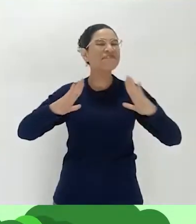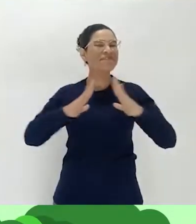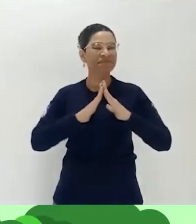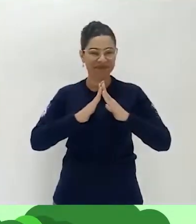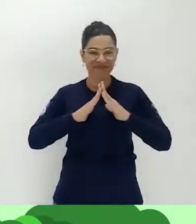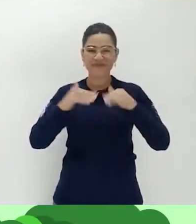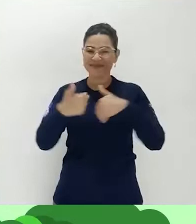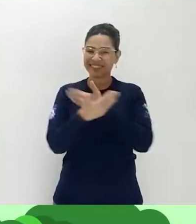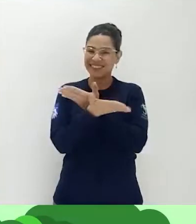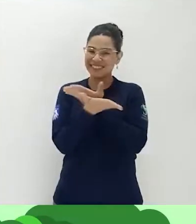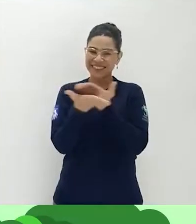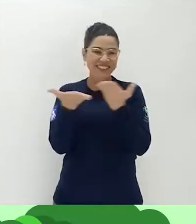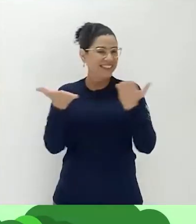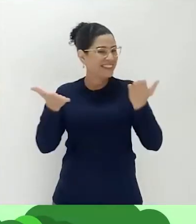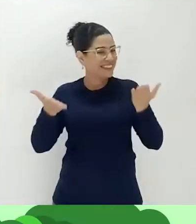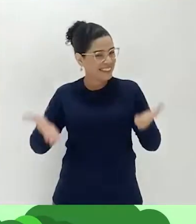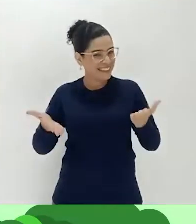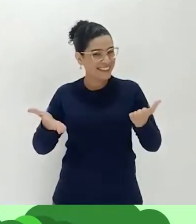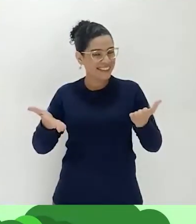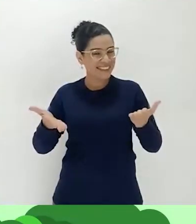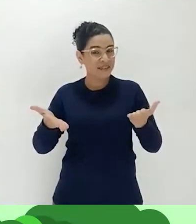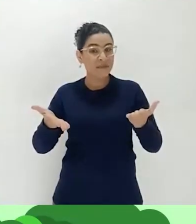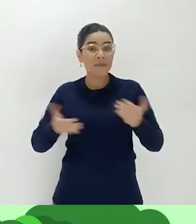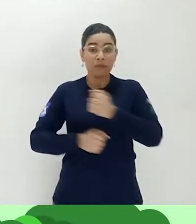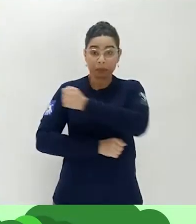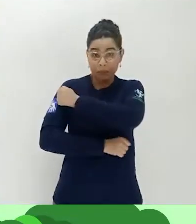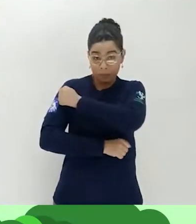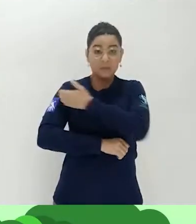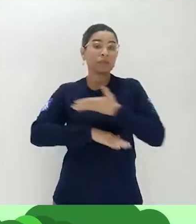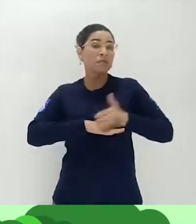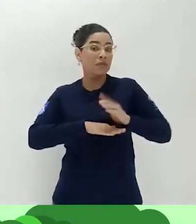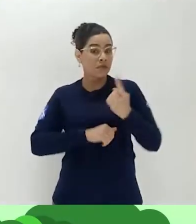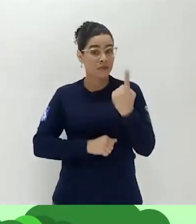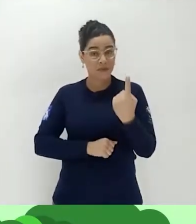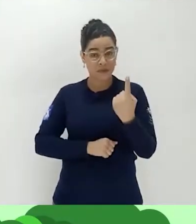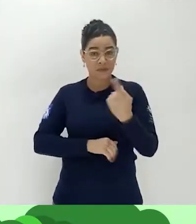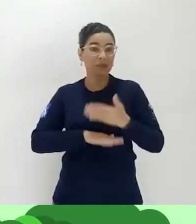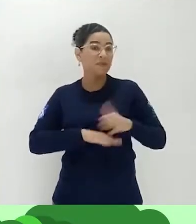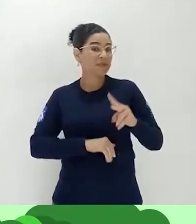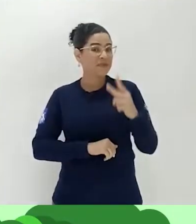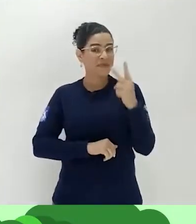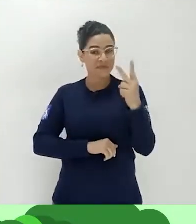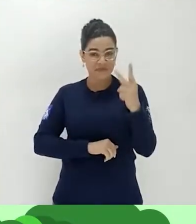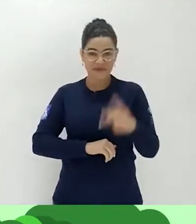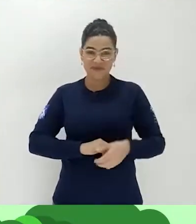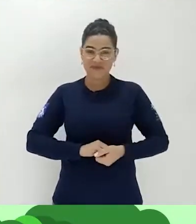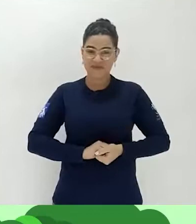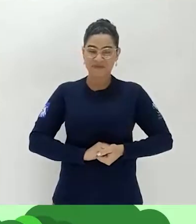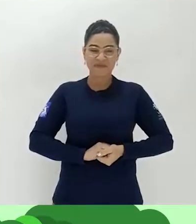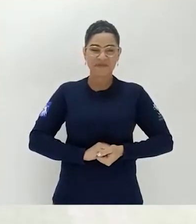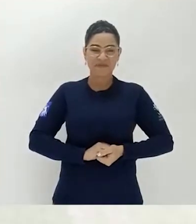programa Saberes em Casa, dedicado a você, que está no estágio 1 e 2.